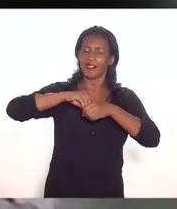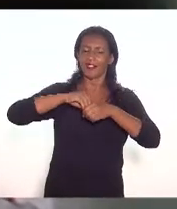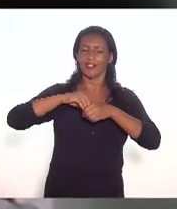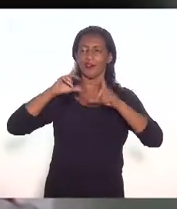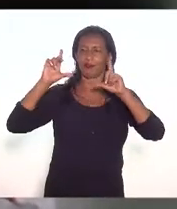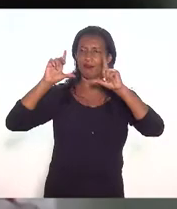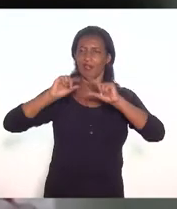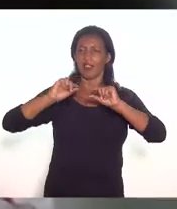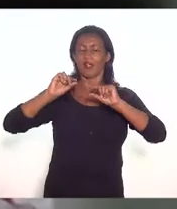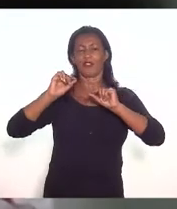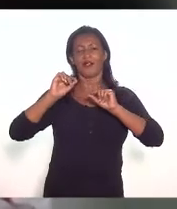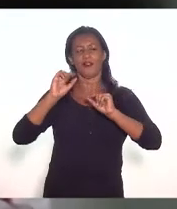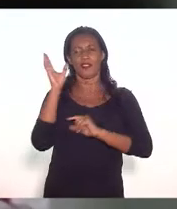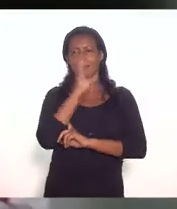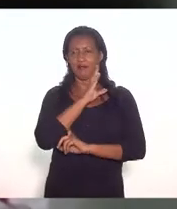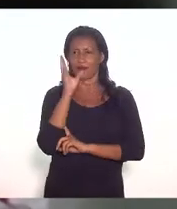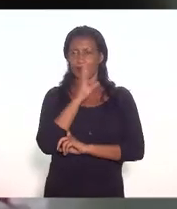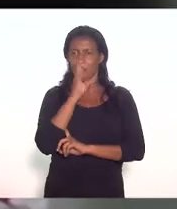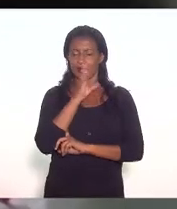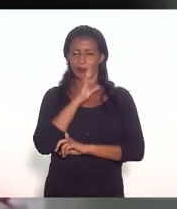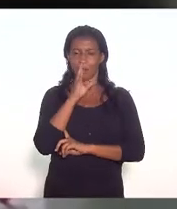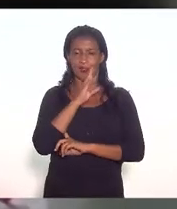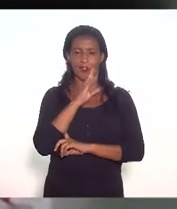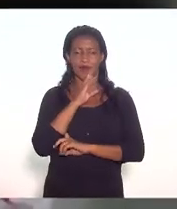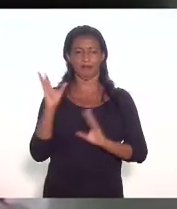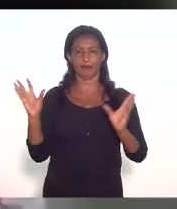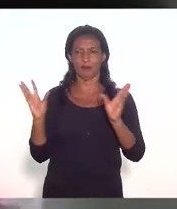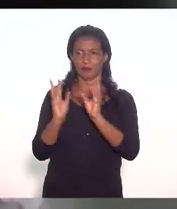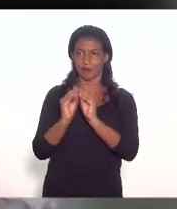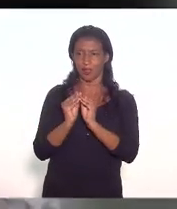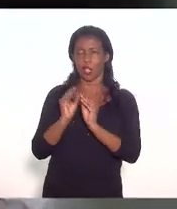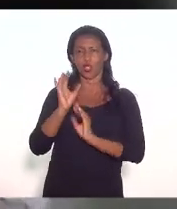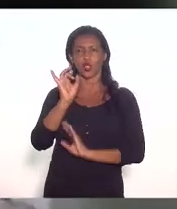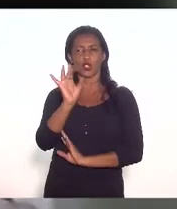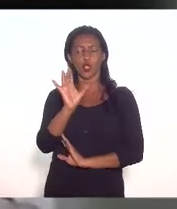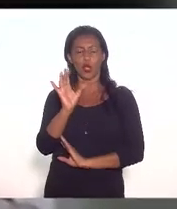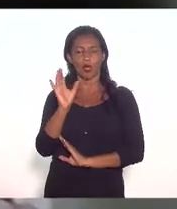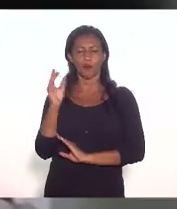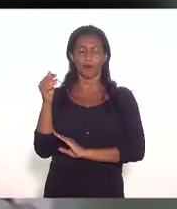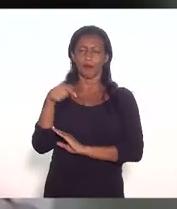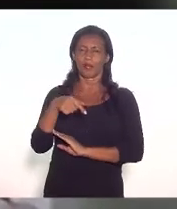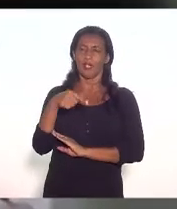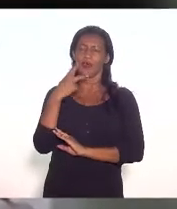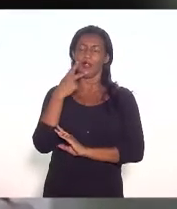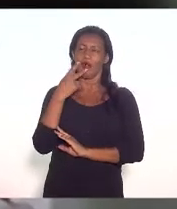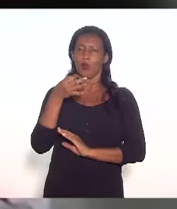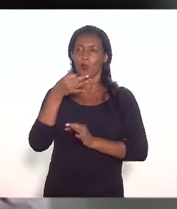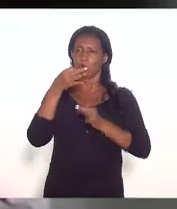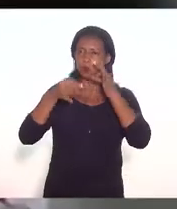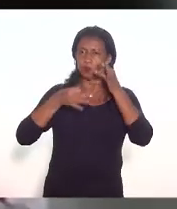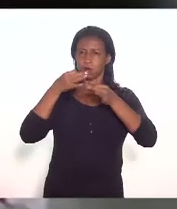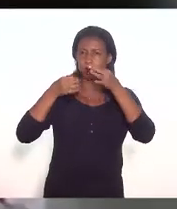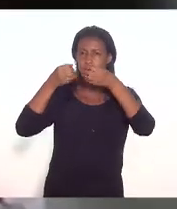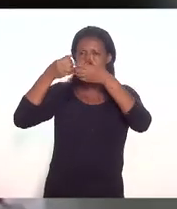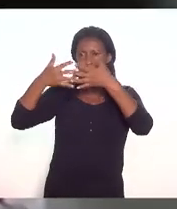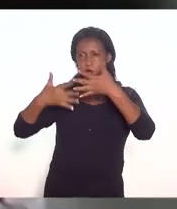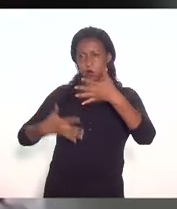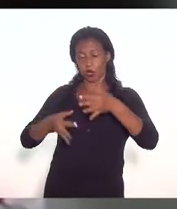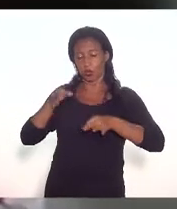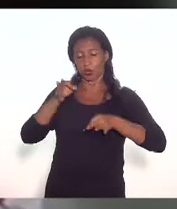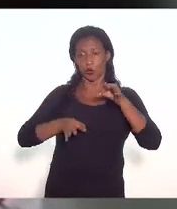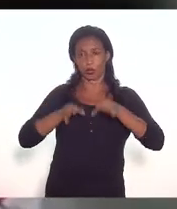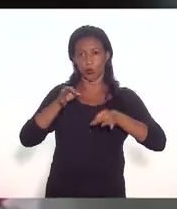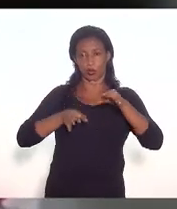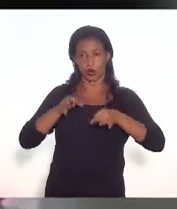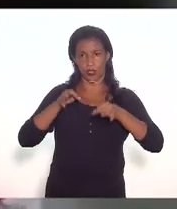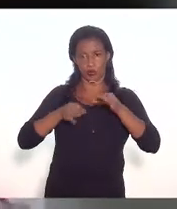com relação a procuradoria geral do estado só me cabe aqui fazer ponderações sobre os aspectos jurídicos da